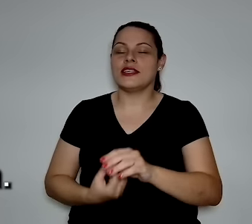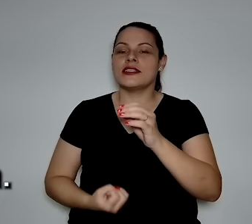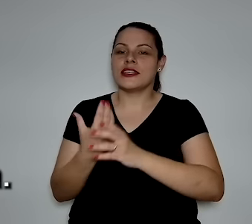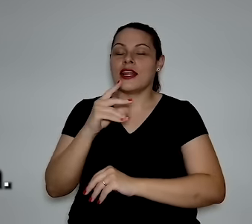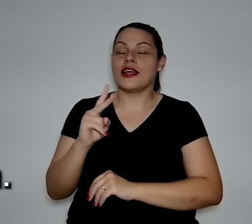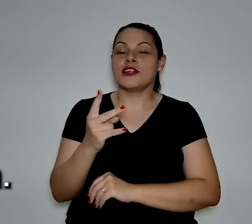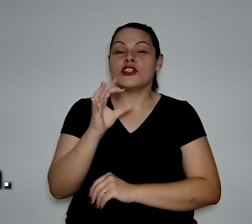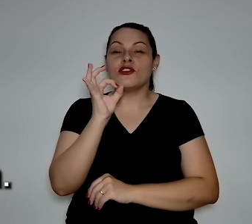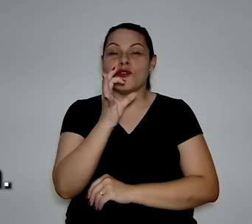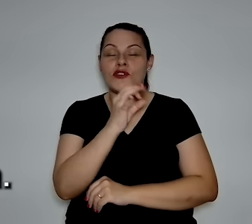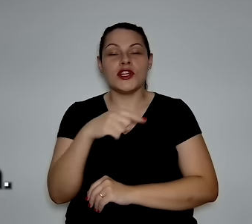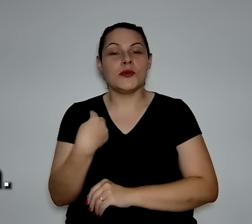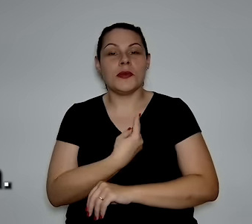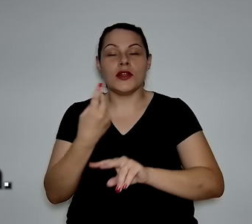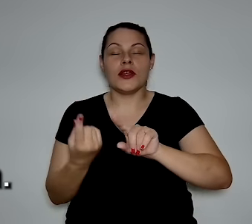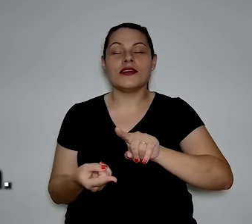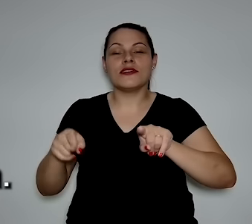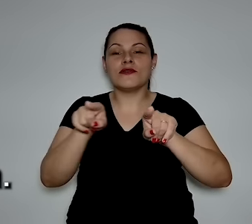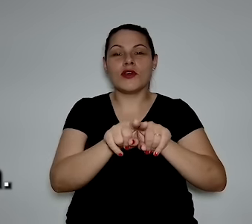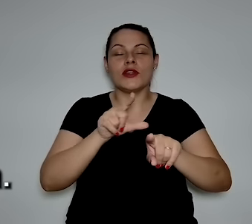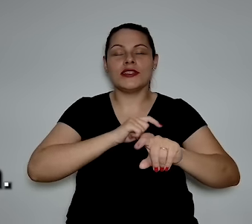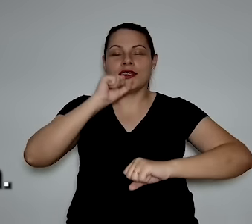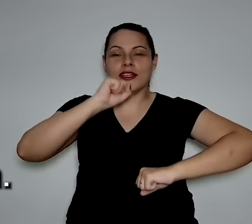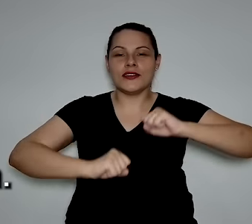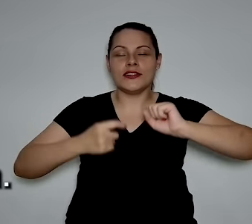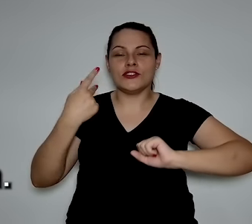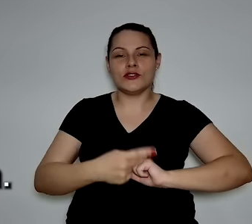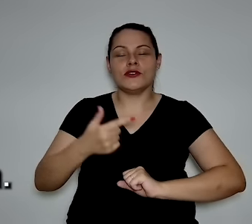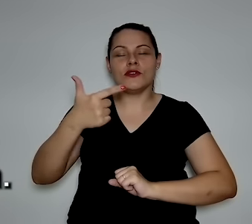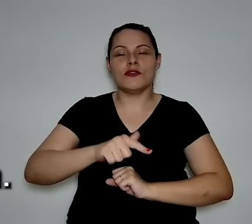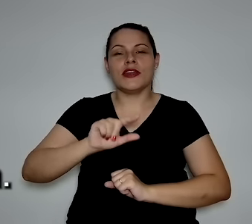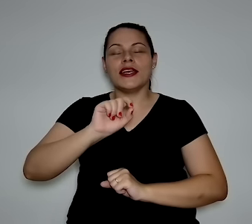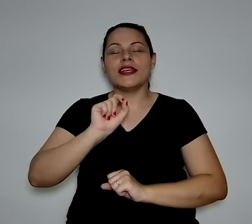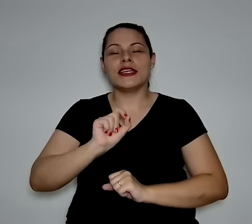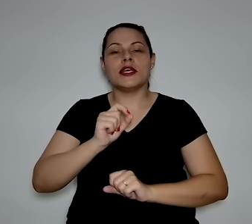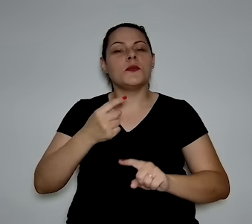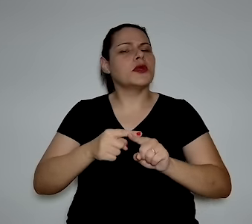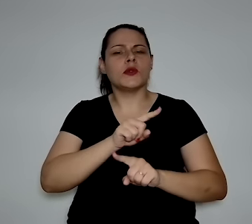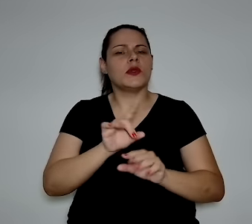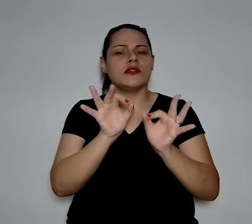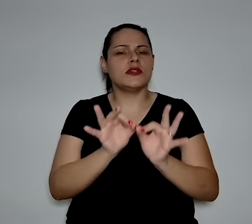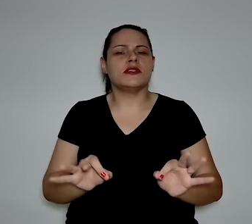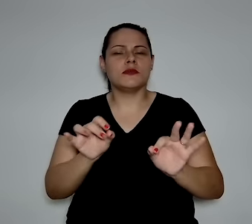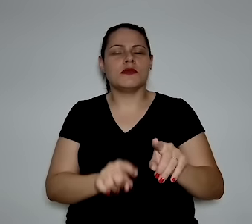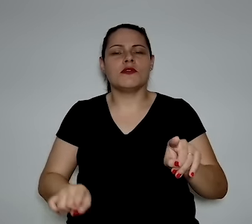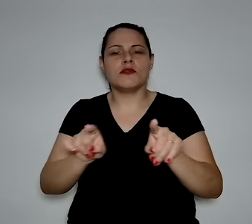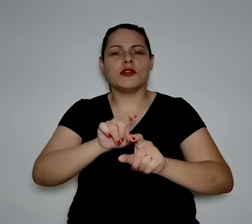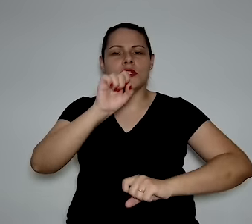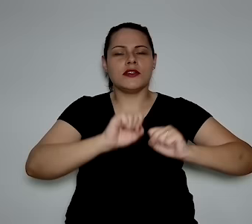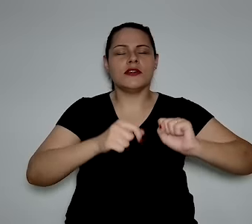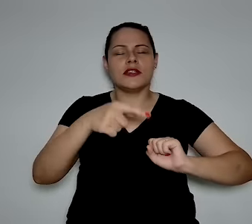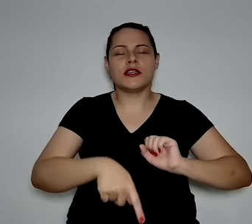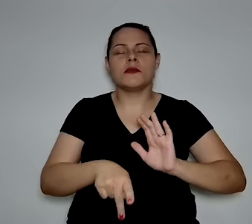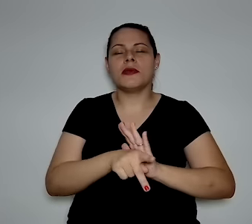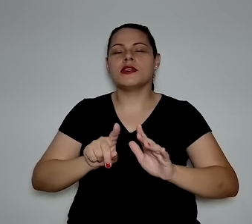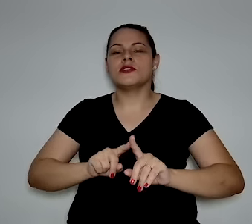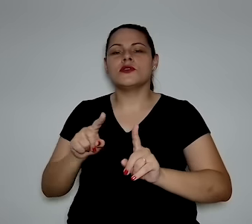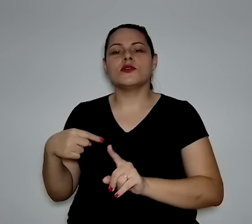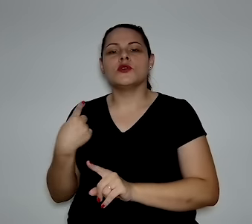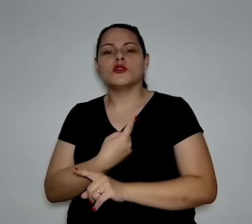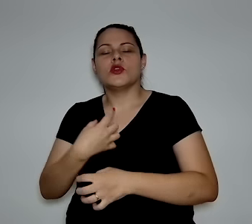podemos produzir o hidrogênio verde para a nossa reindustrialização. Por quê? Não só para a nossa reindustrialização, mas para o nosso agro.